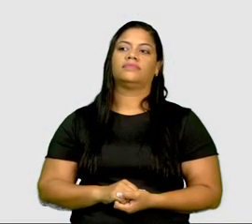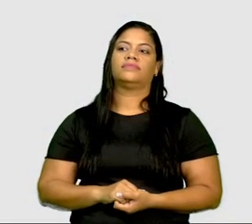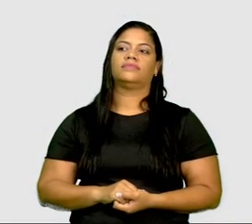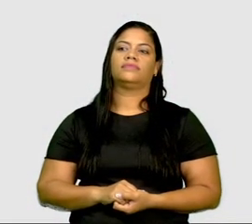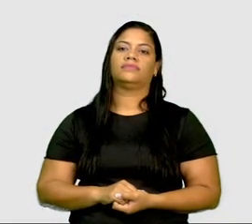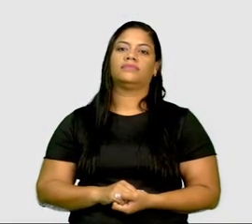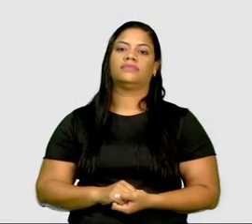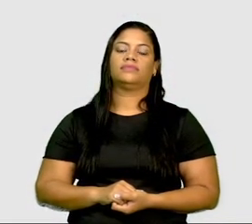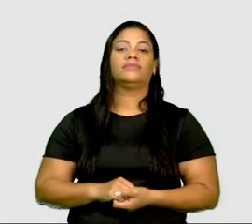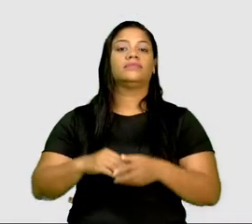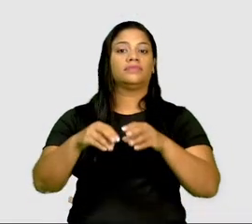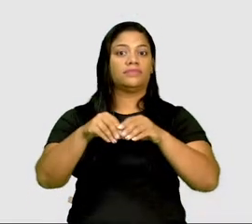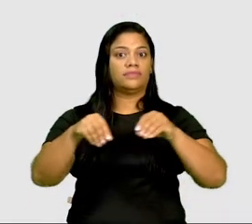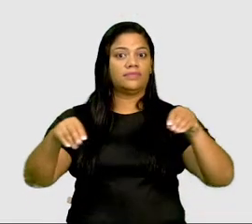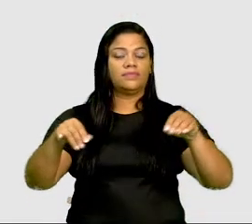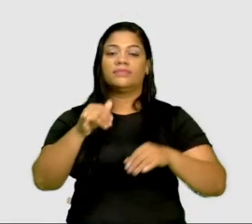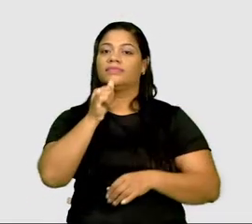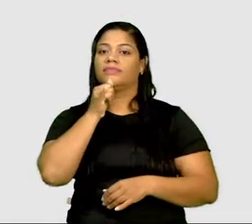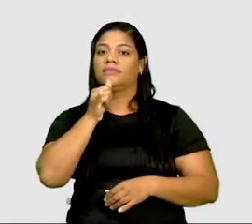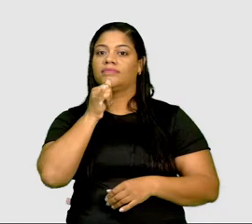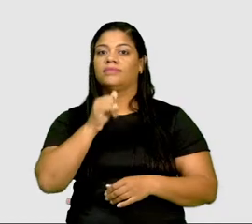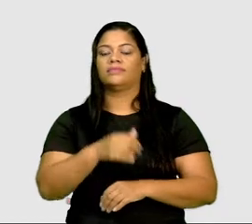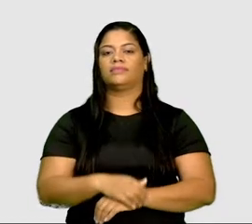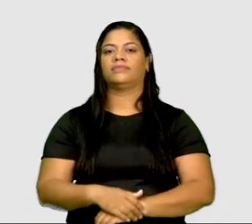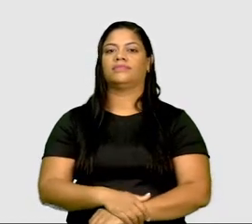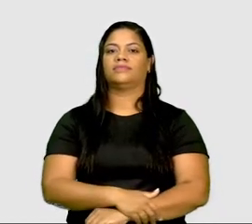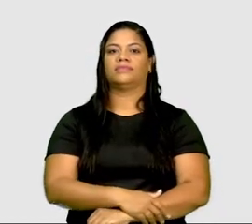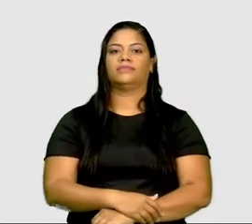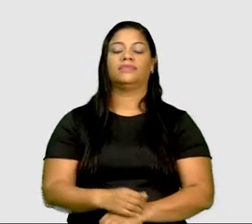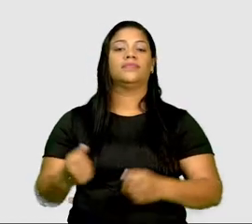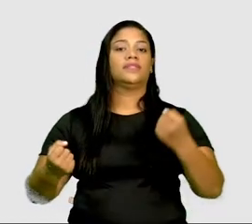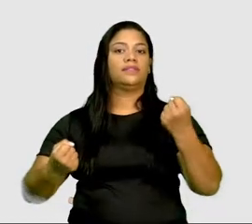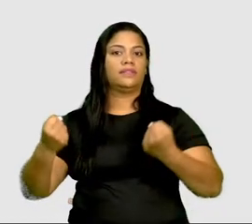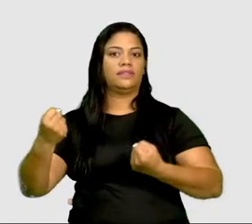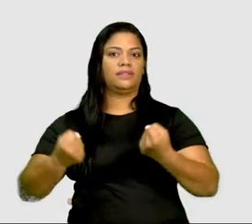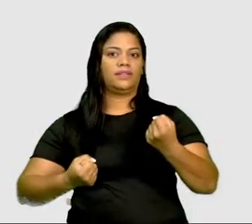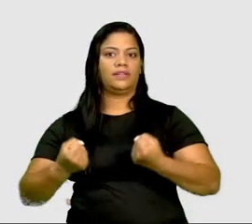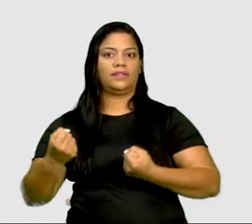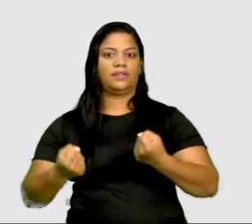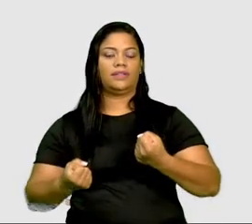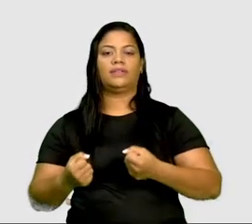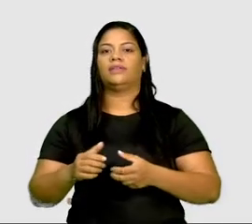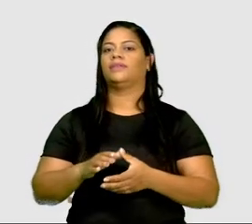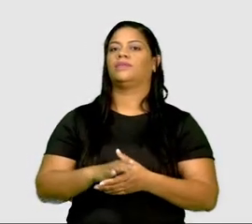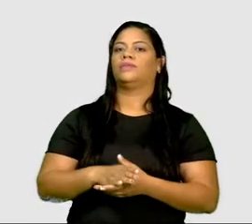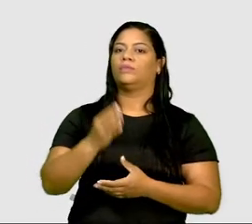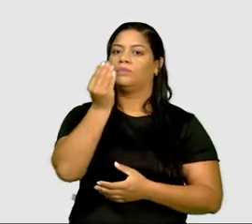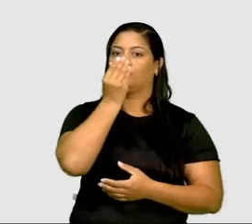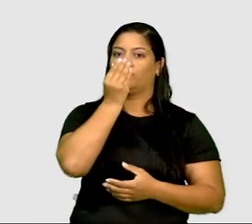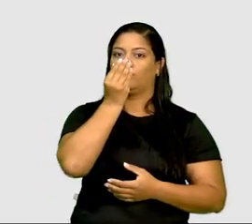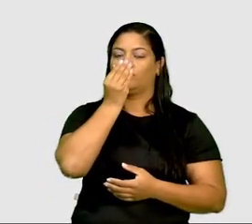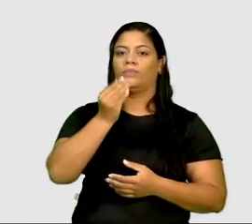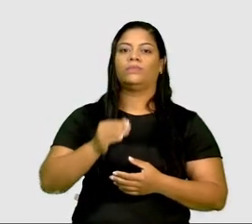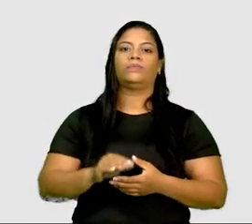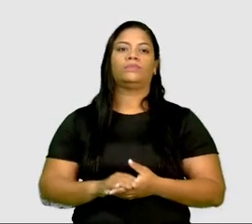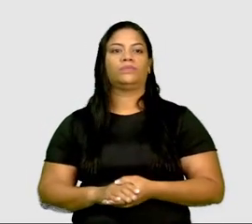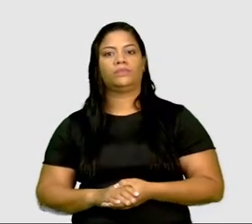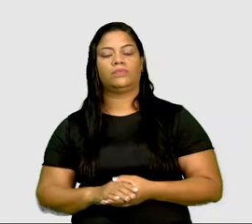terrestres. Aí temos aí, carro, van, trator,